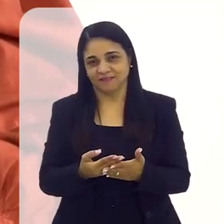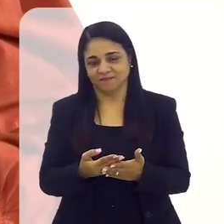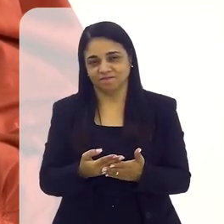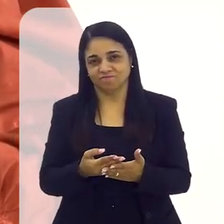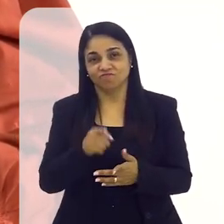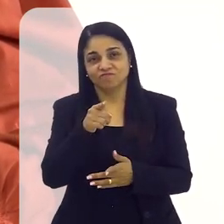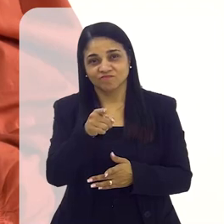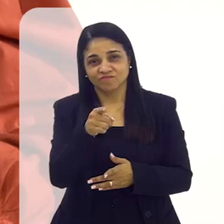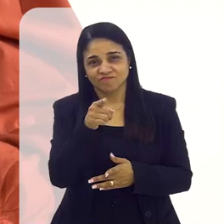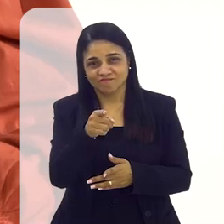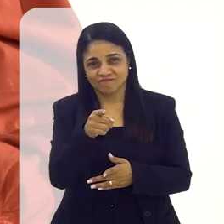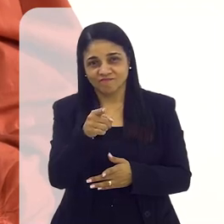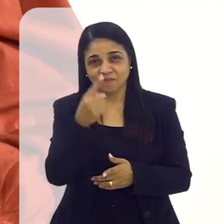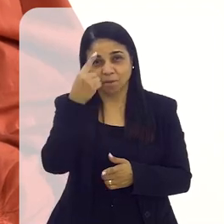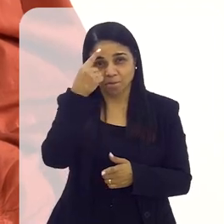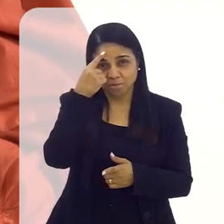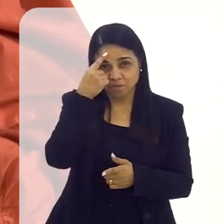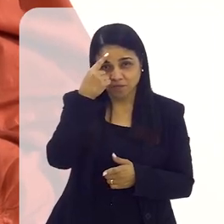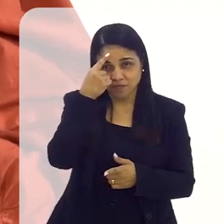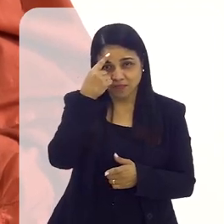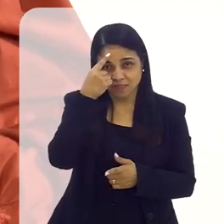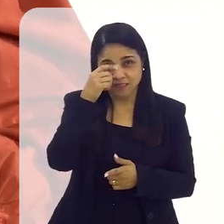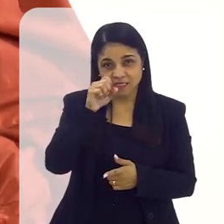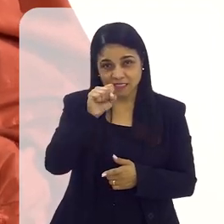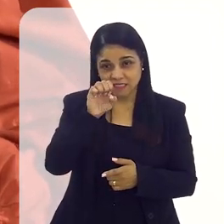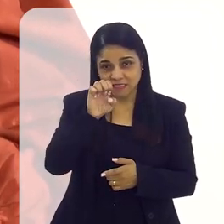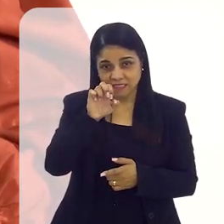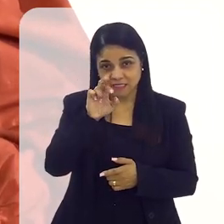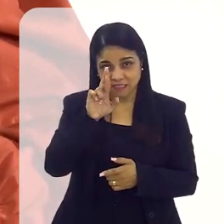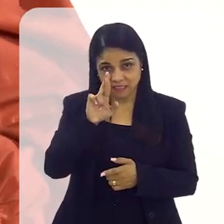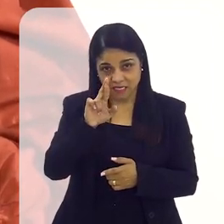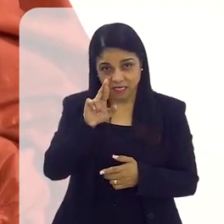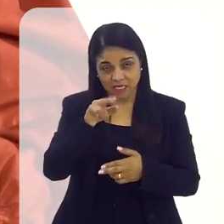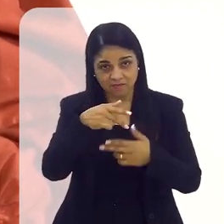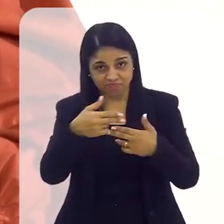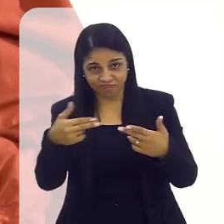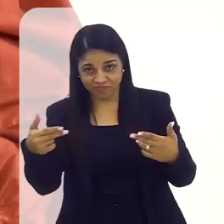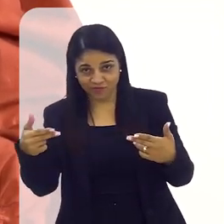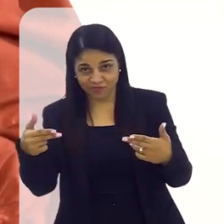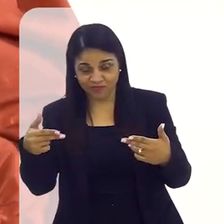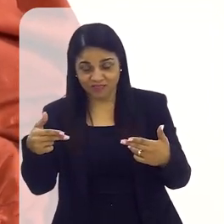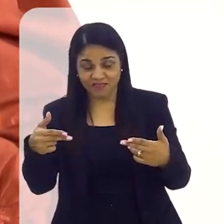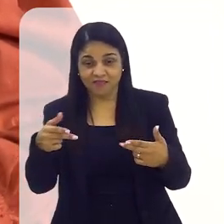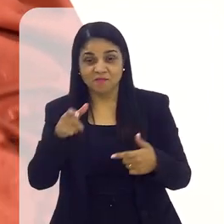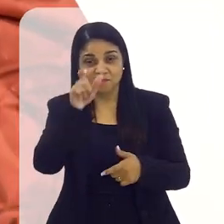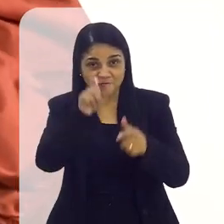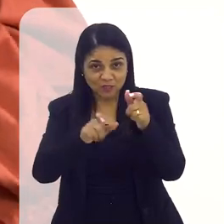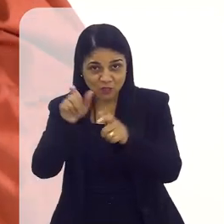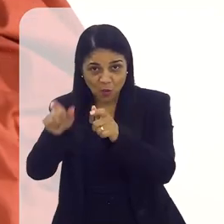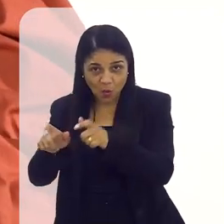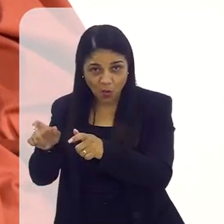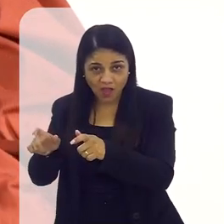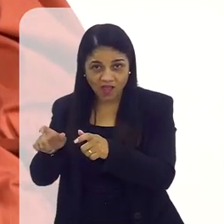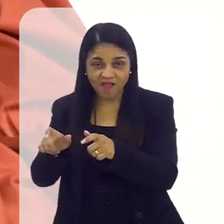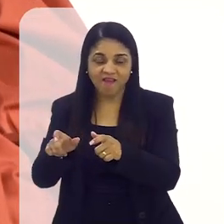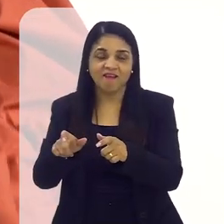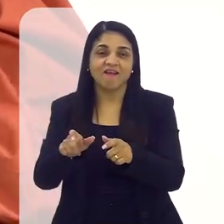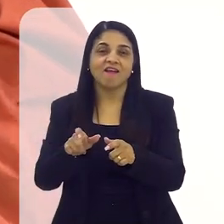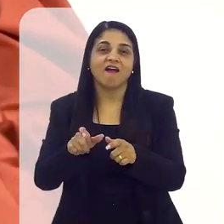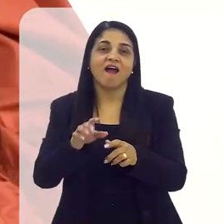no que eu estou falando. Quando você pensa em ser algo para alguém, antes de ter